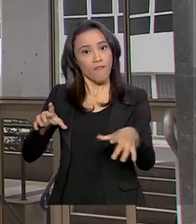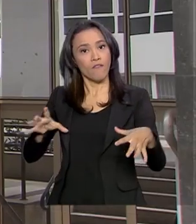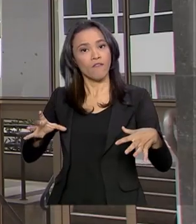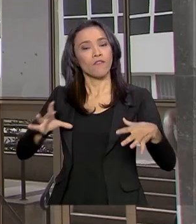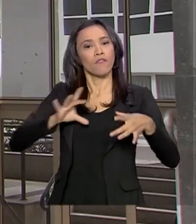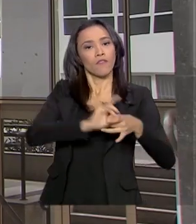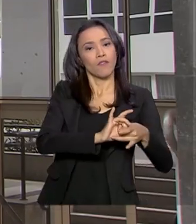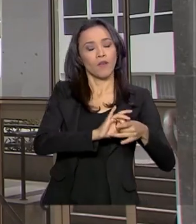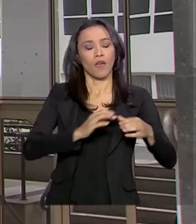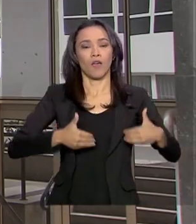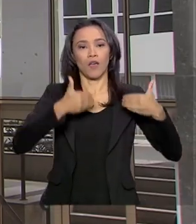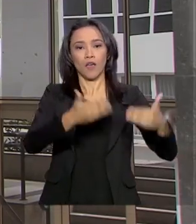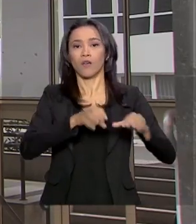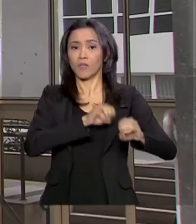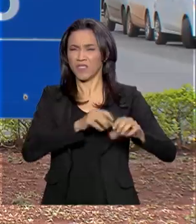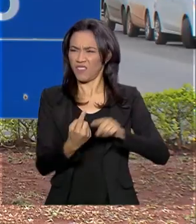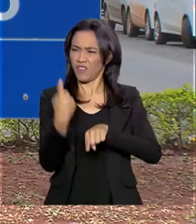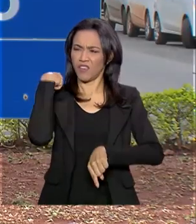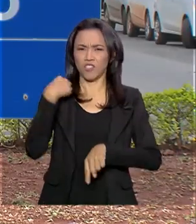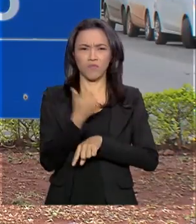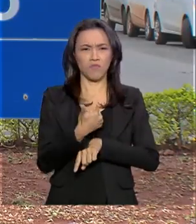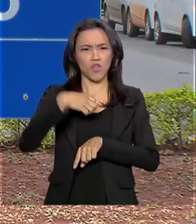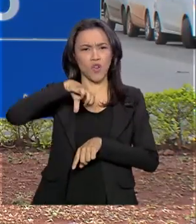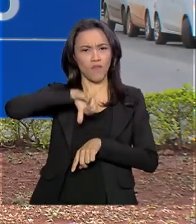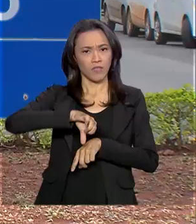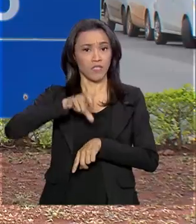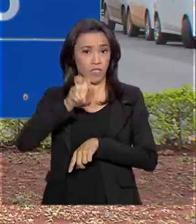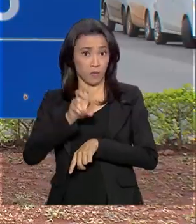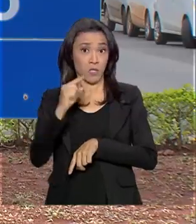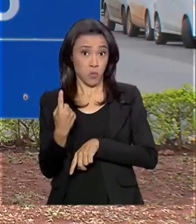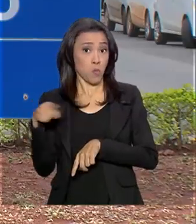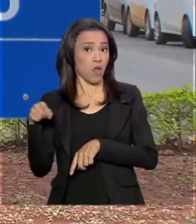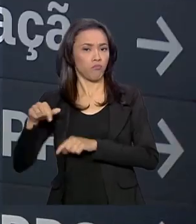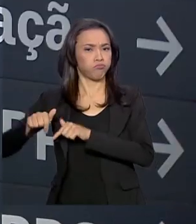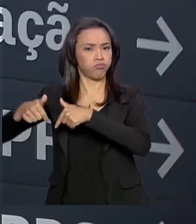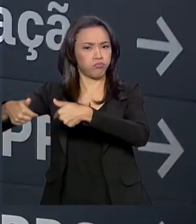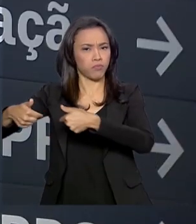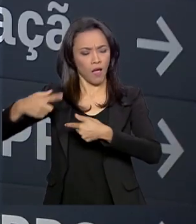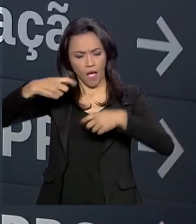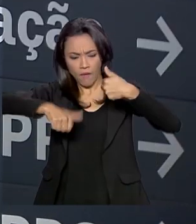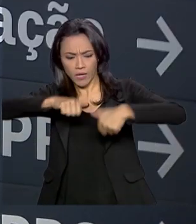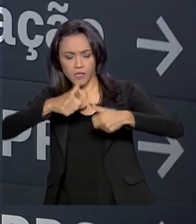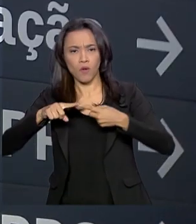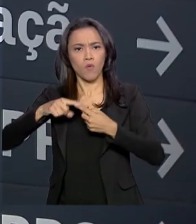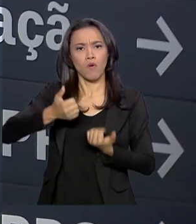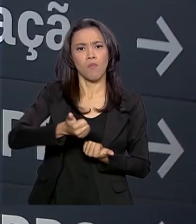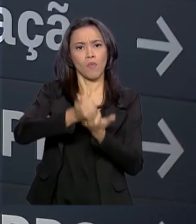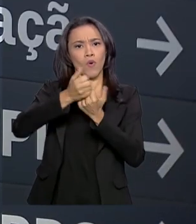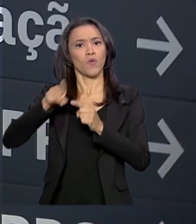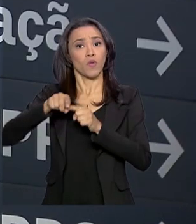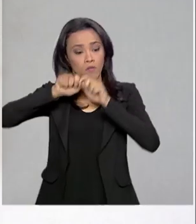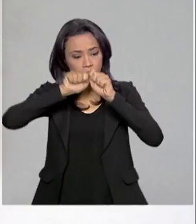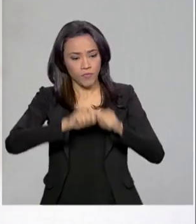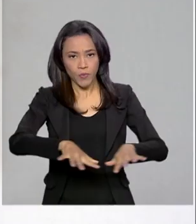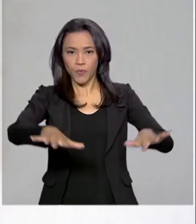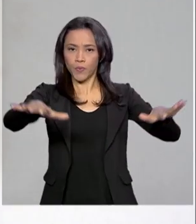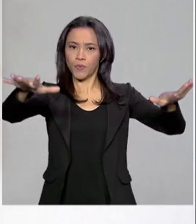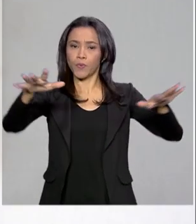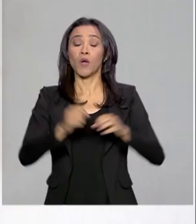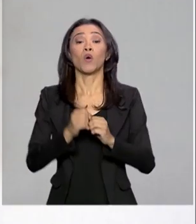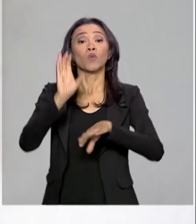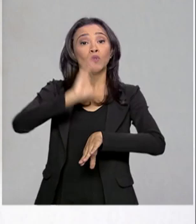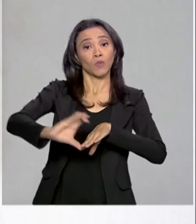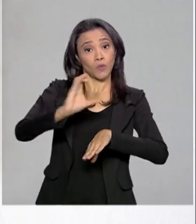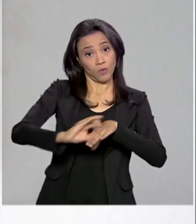Desde 1951, a CAPES atua na avaliação, promoção e expansão dos cursos de mestrado e